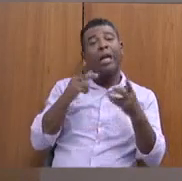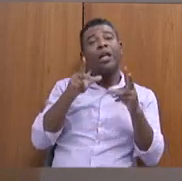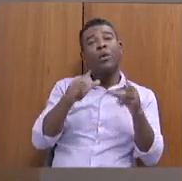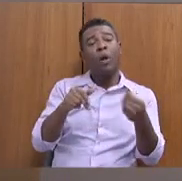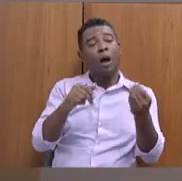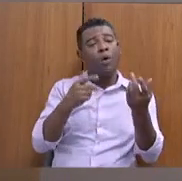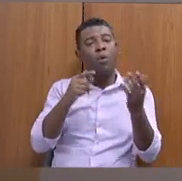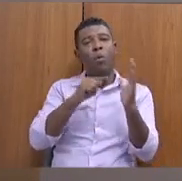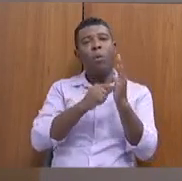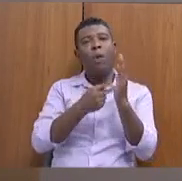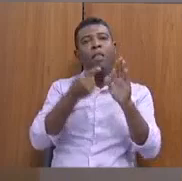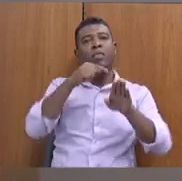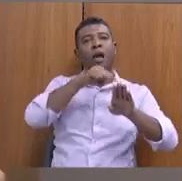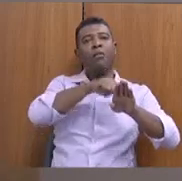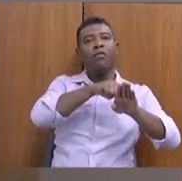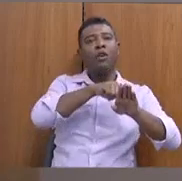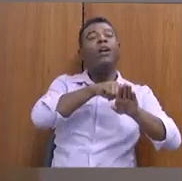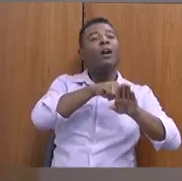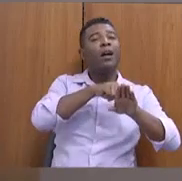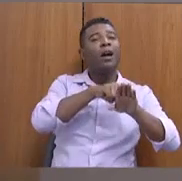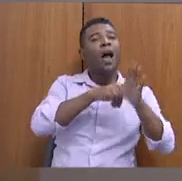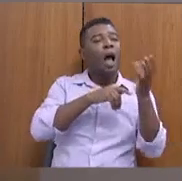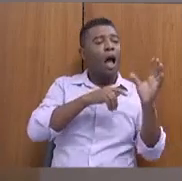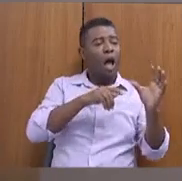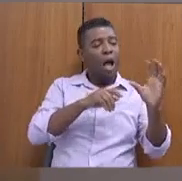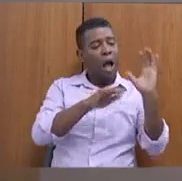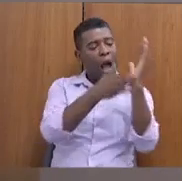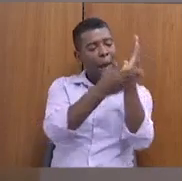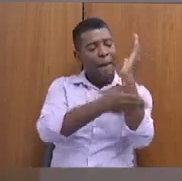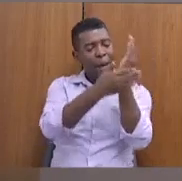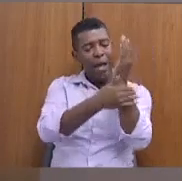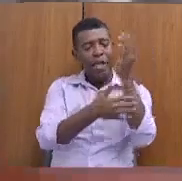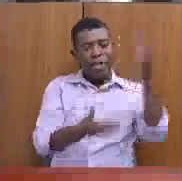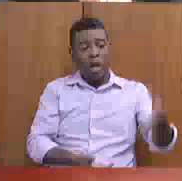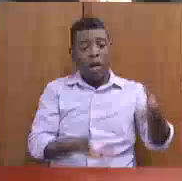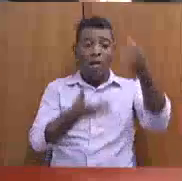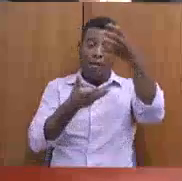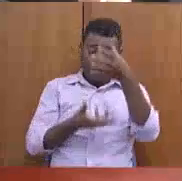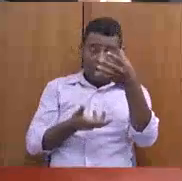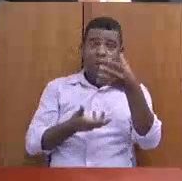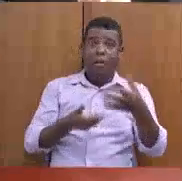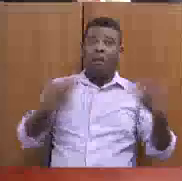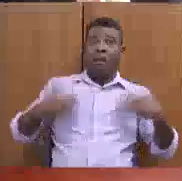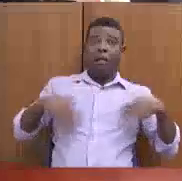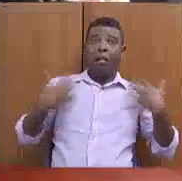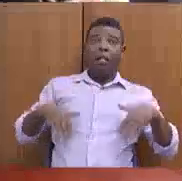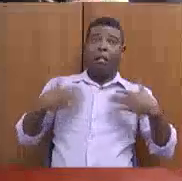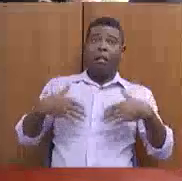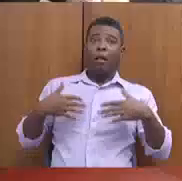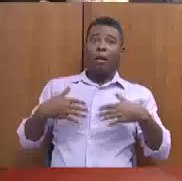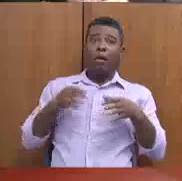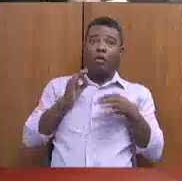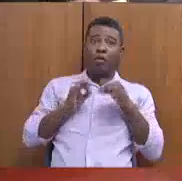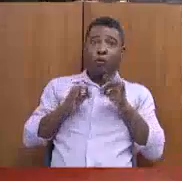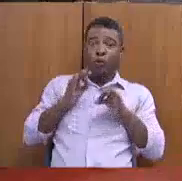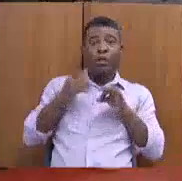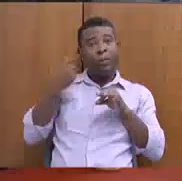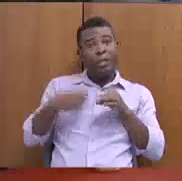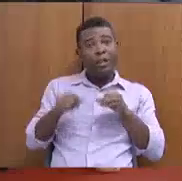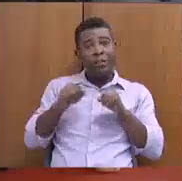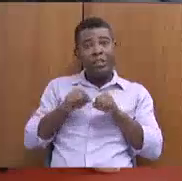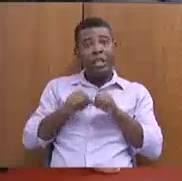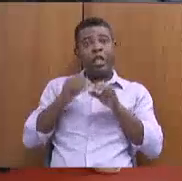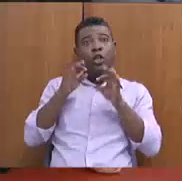Nós temos que evitar os conflitos. Evitar conflito é praticar a justiça, de melhor forma. Agora, injustiça,